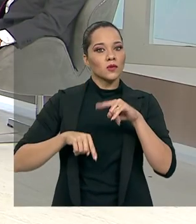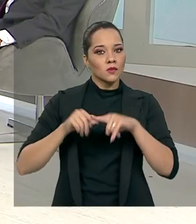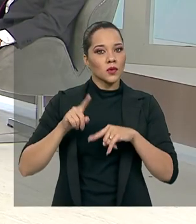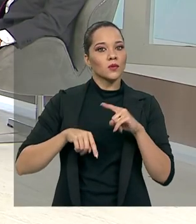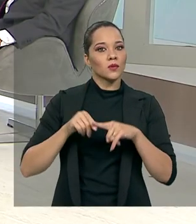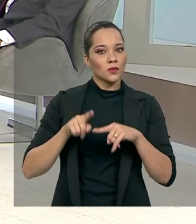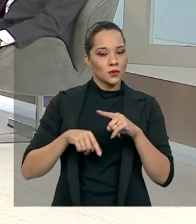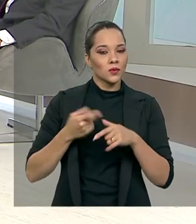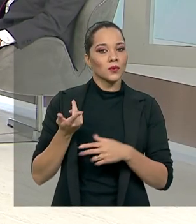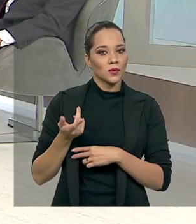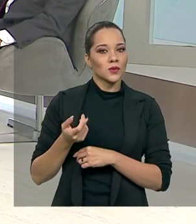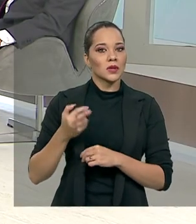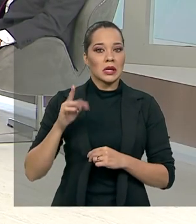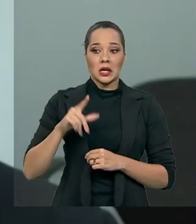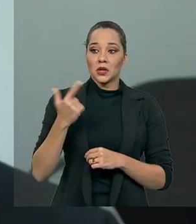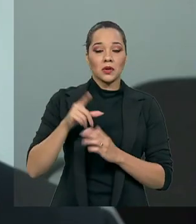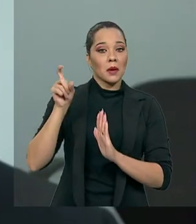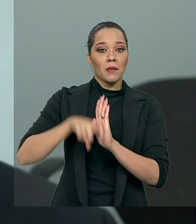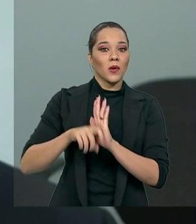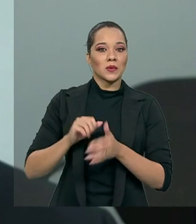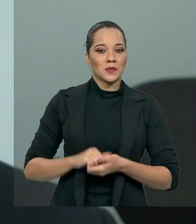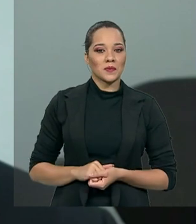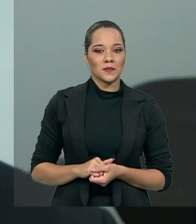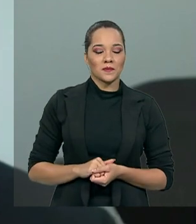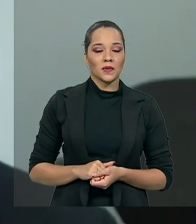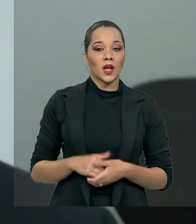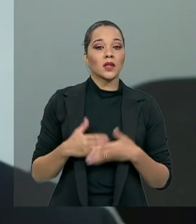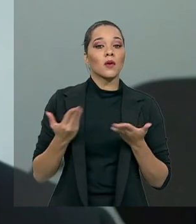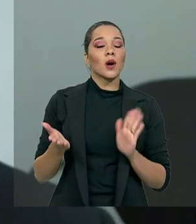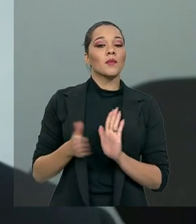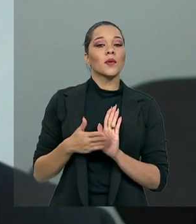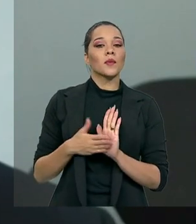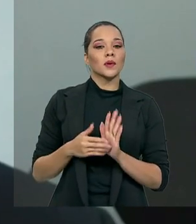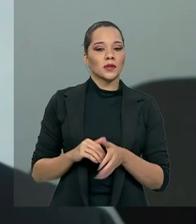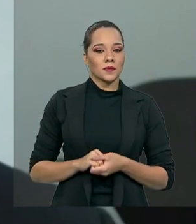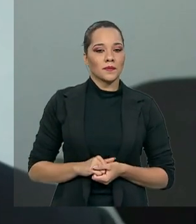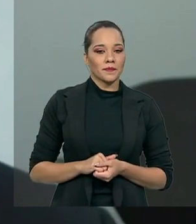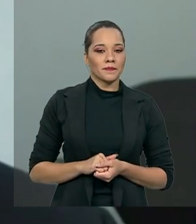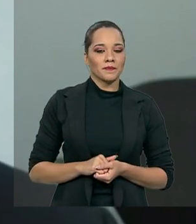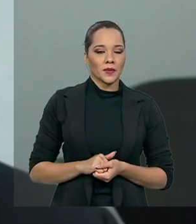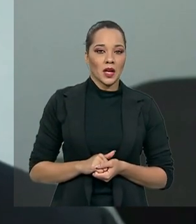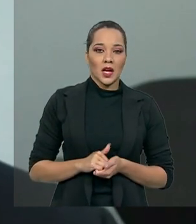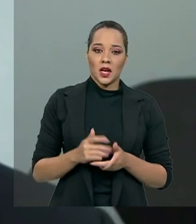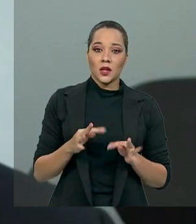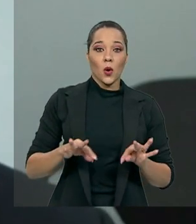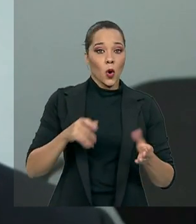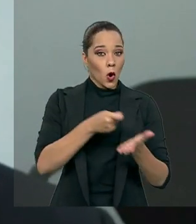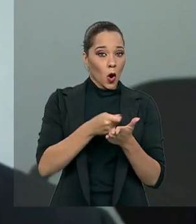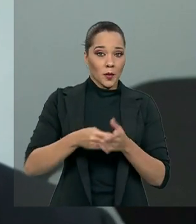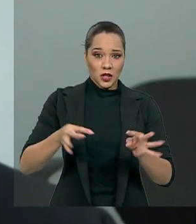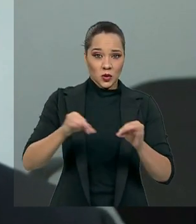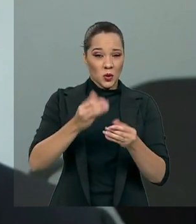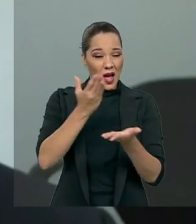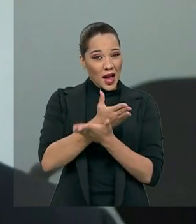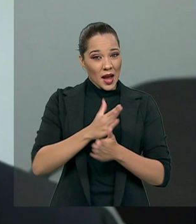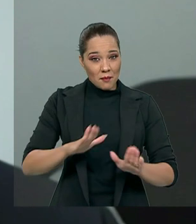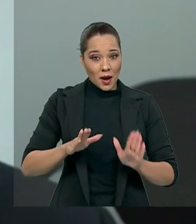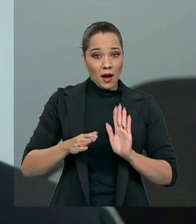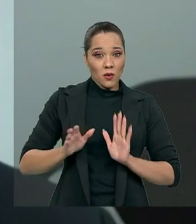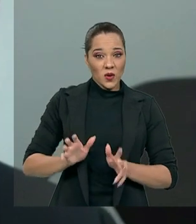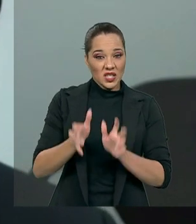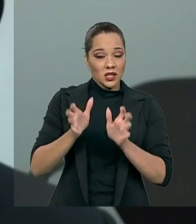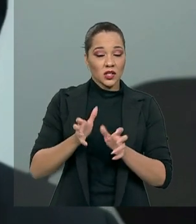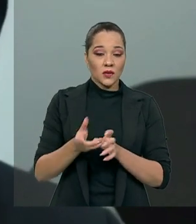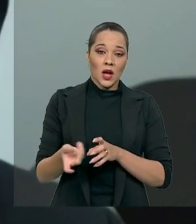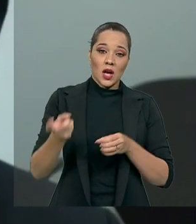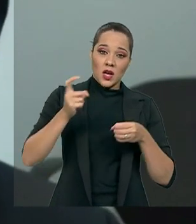sem o tributo. Então, qual é a proposta? Cobre de tudo, acabe com o incentivo e